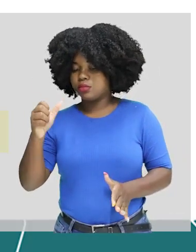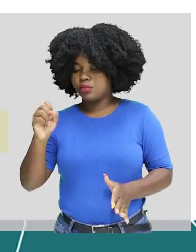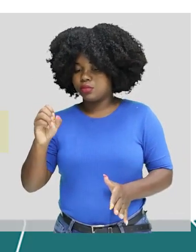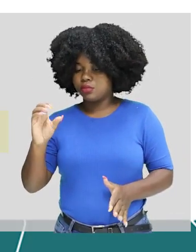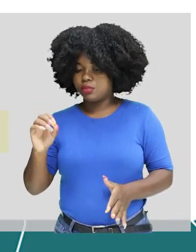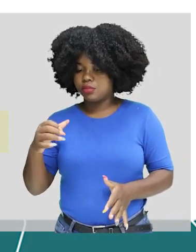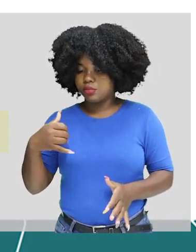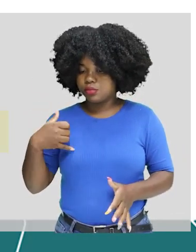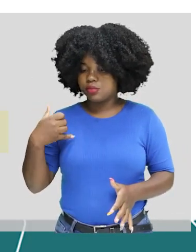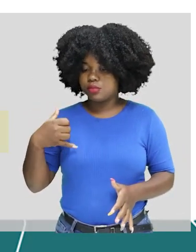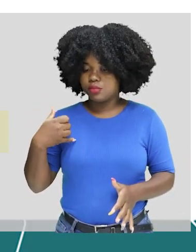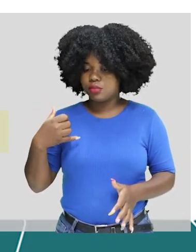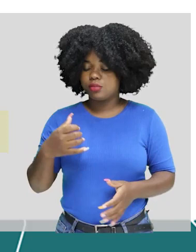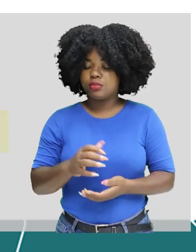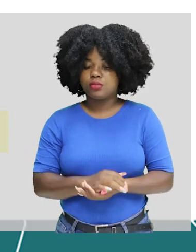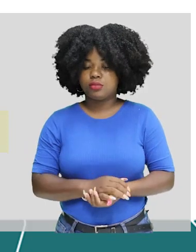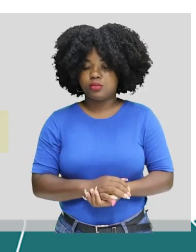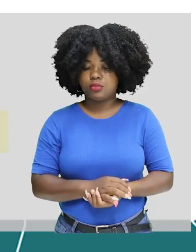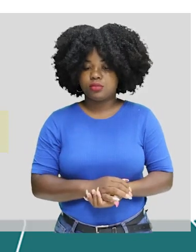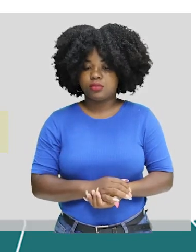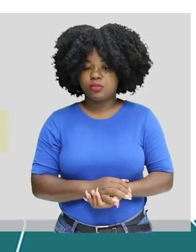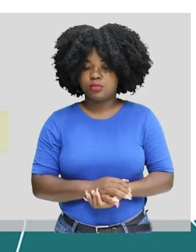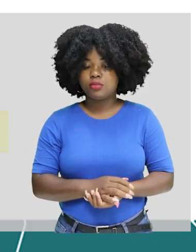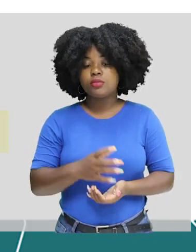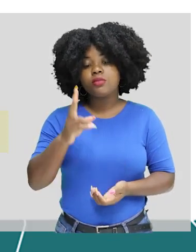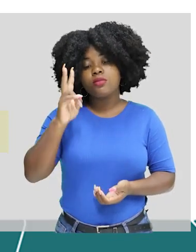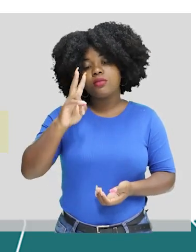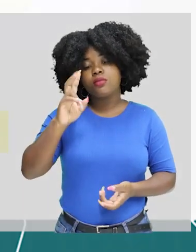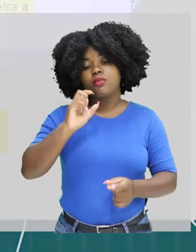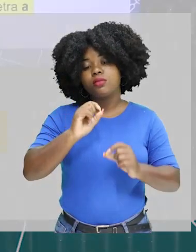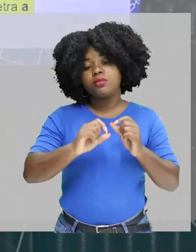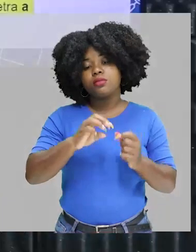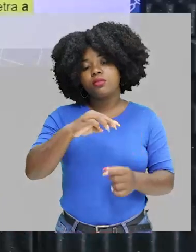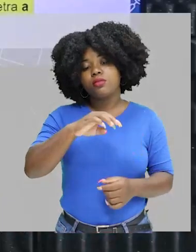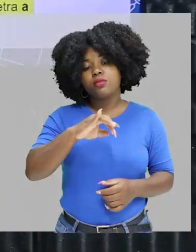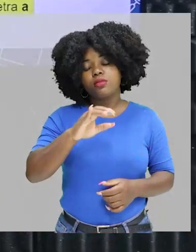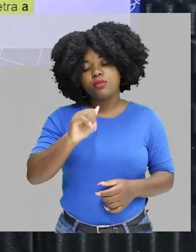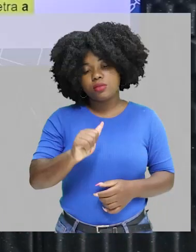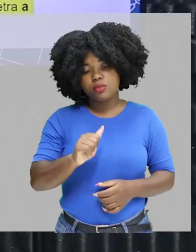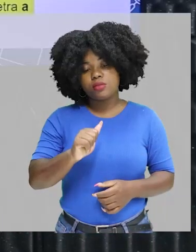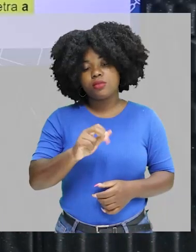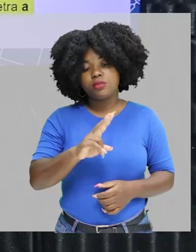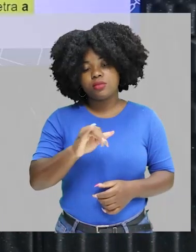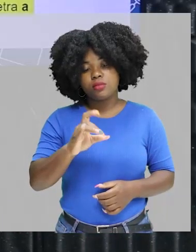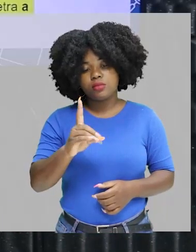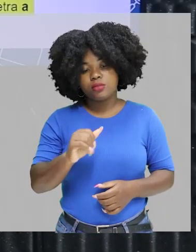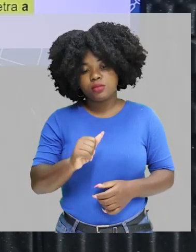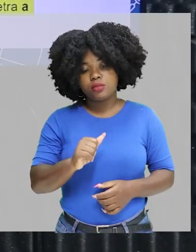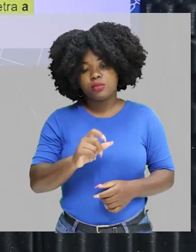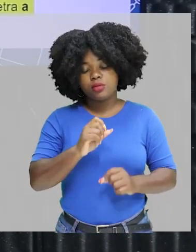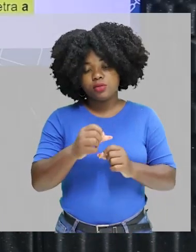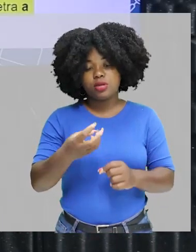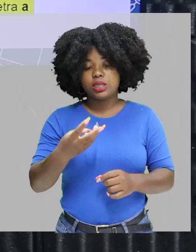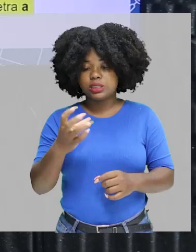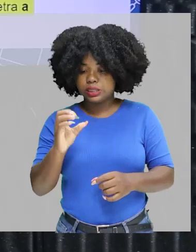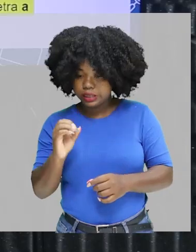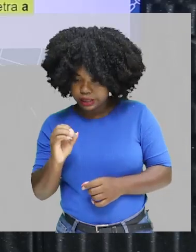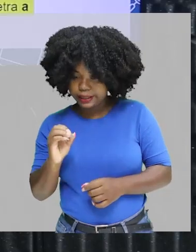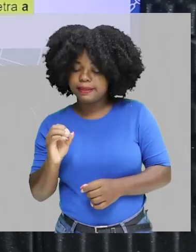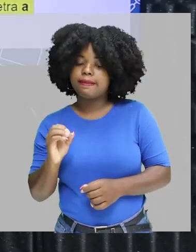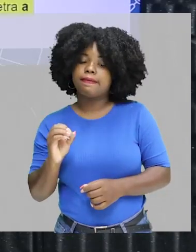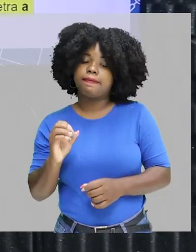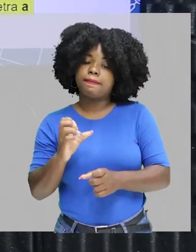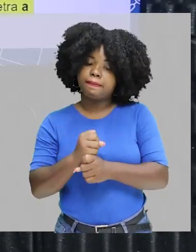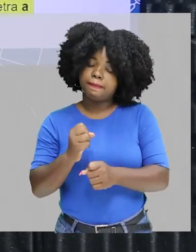Lembrando que a meia-vida para o Césio-137 é de 30 anos. Então,